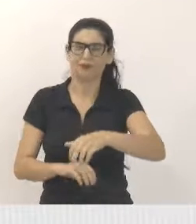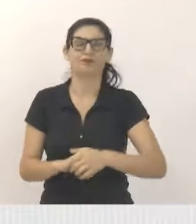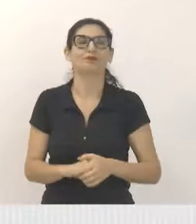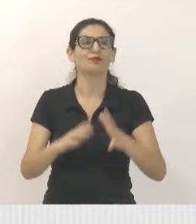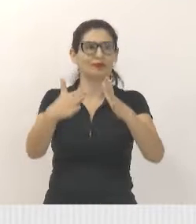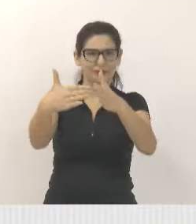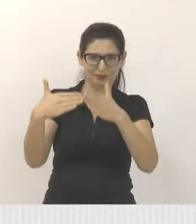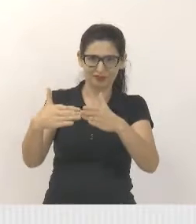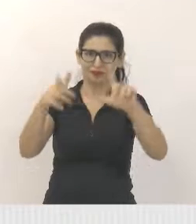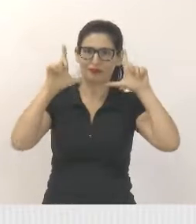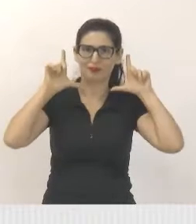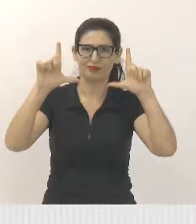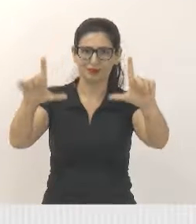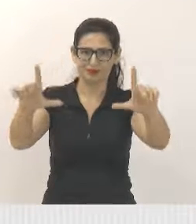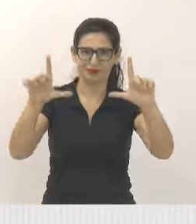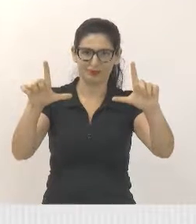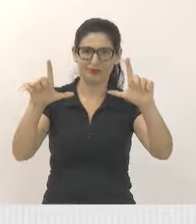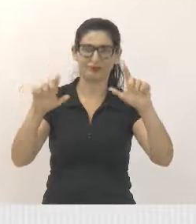Próximo, por favor.